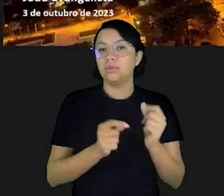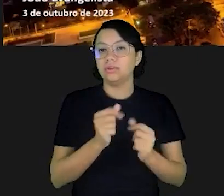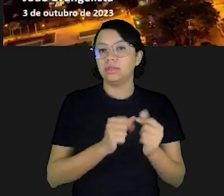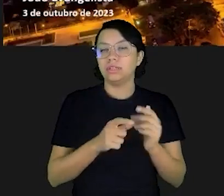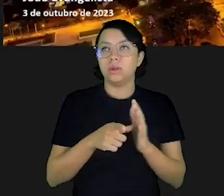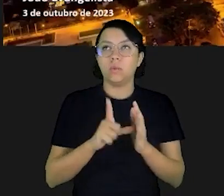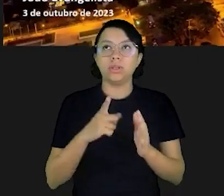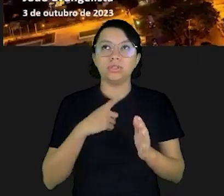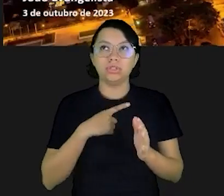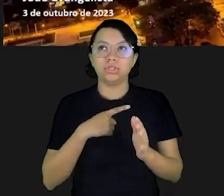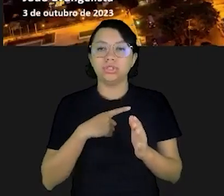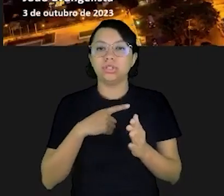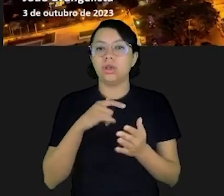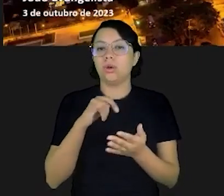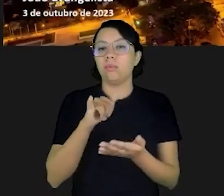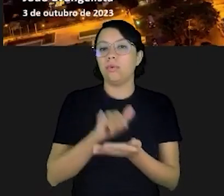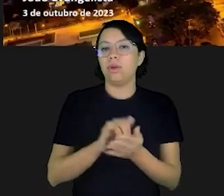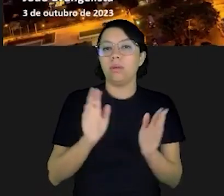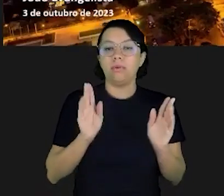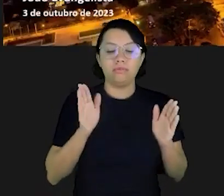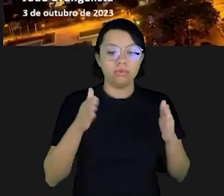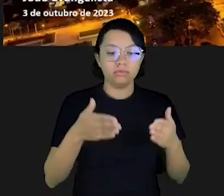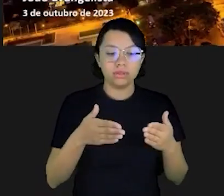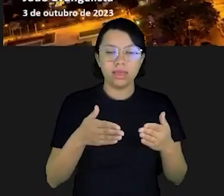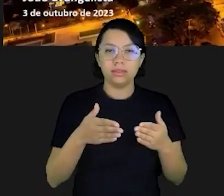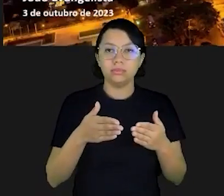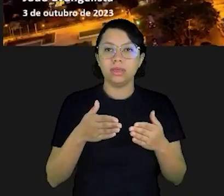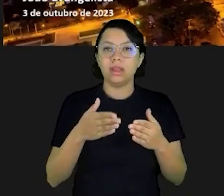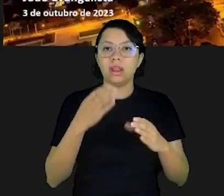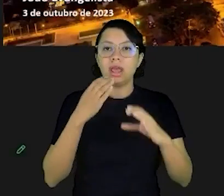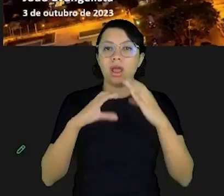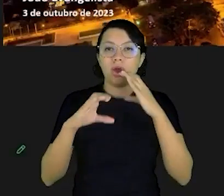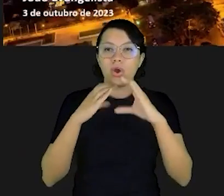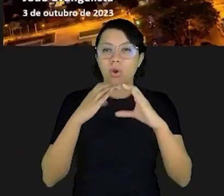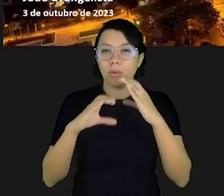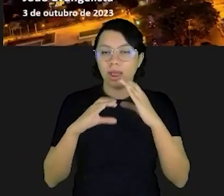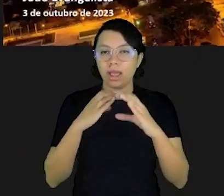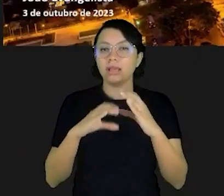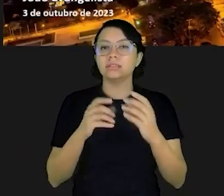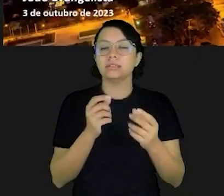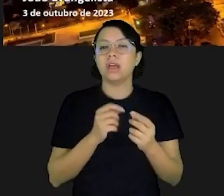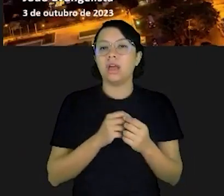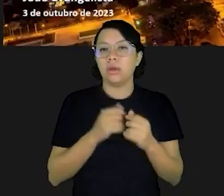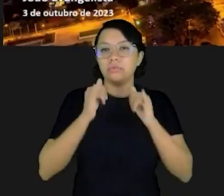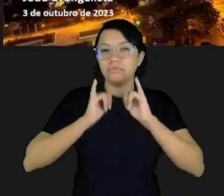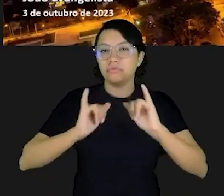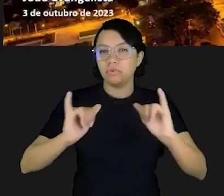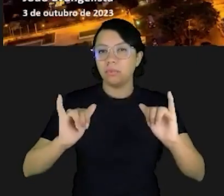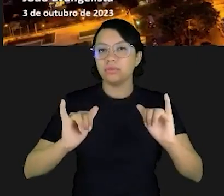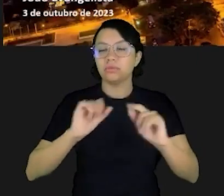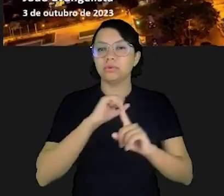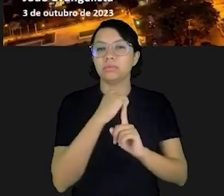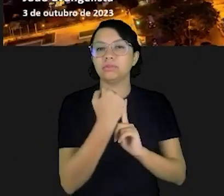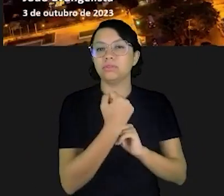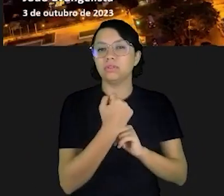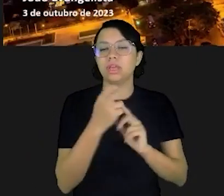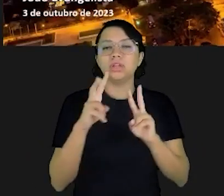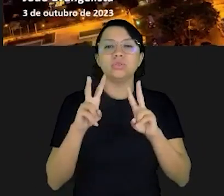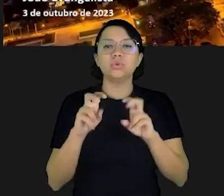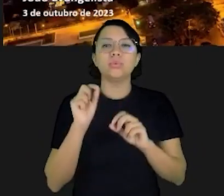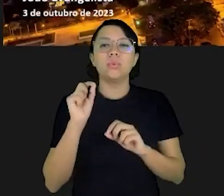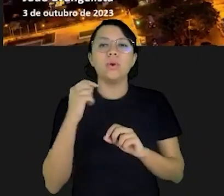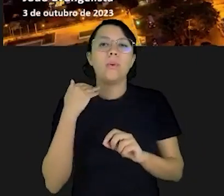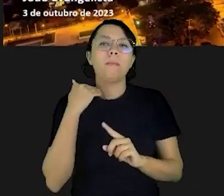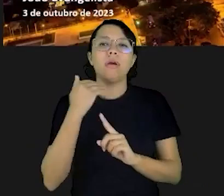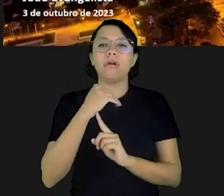comunicação educativa que era mais voltado para transmitir à sociedade informações acerca do que o Banco